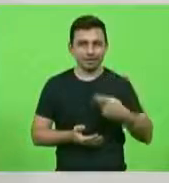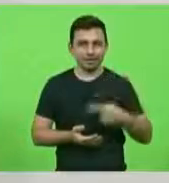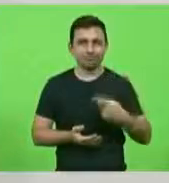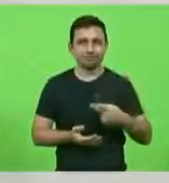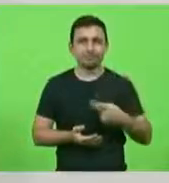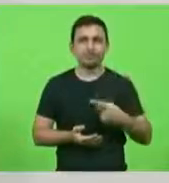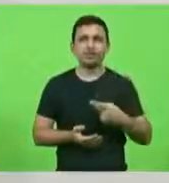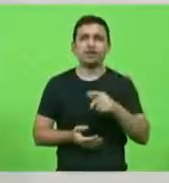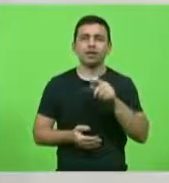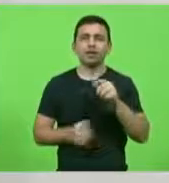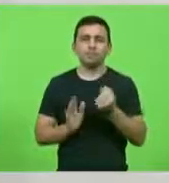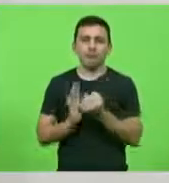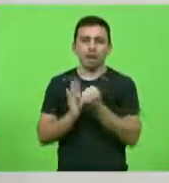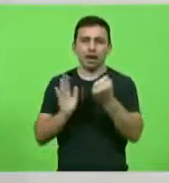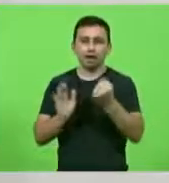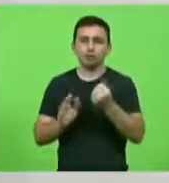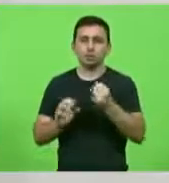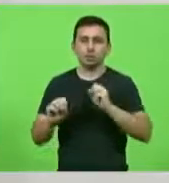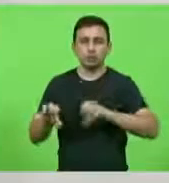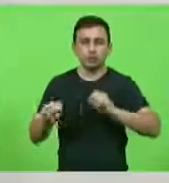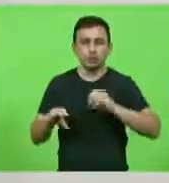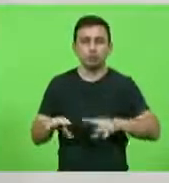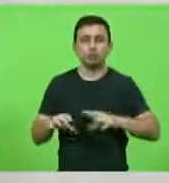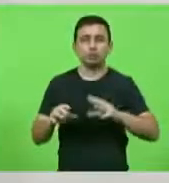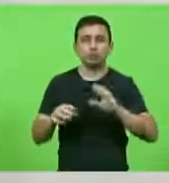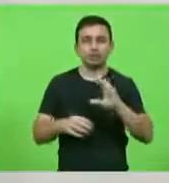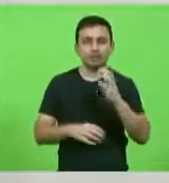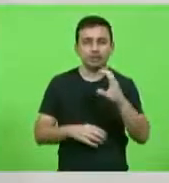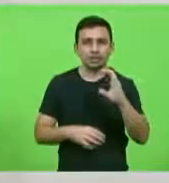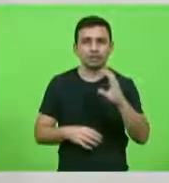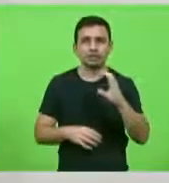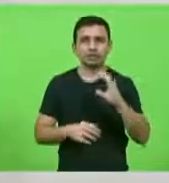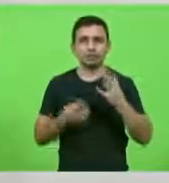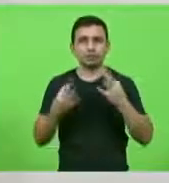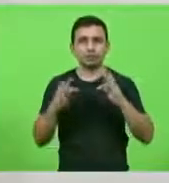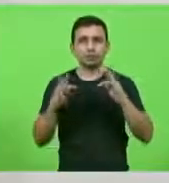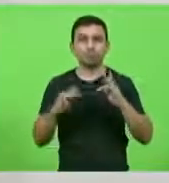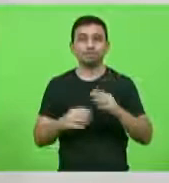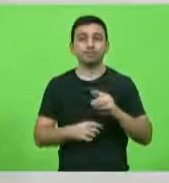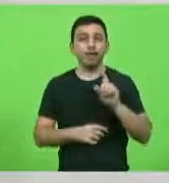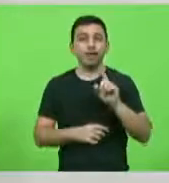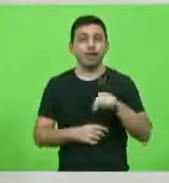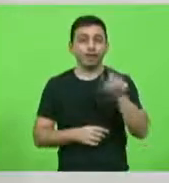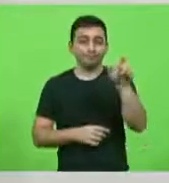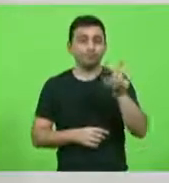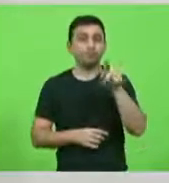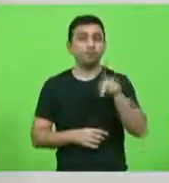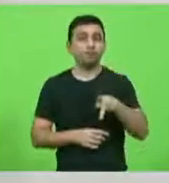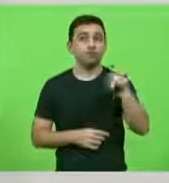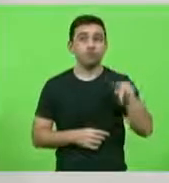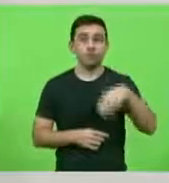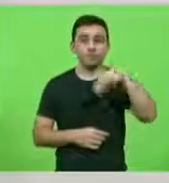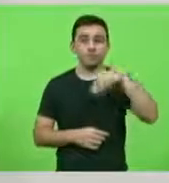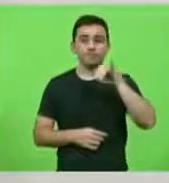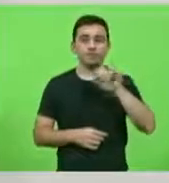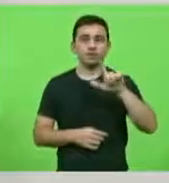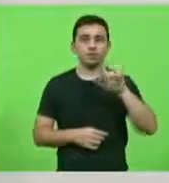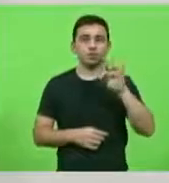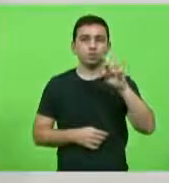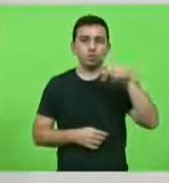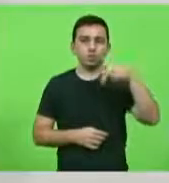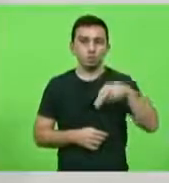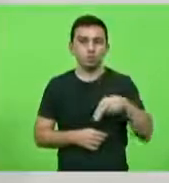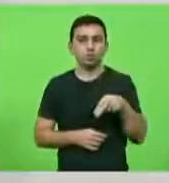na educação, na ciência, na tecnologia. Eu me refiro ao professor Milton Luiz, Milton Divino